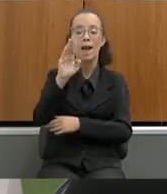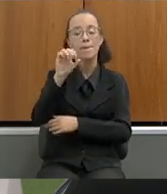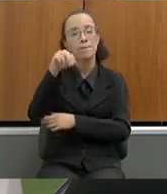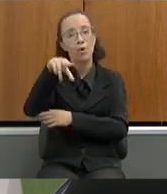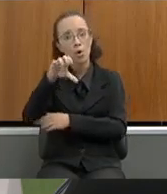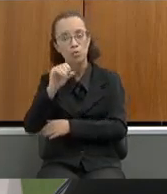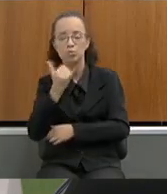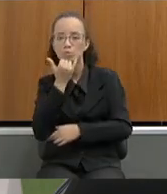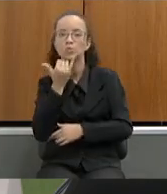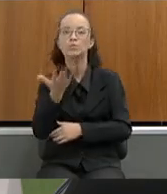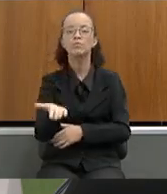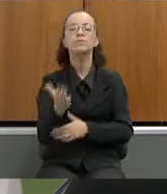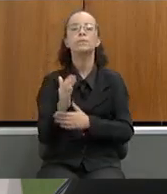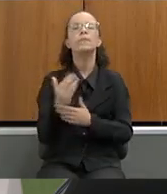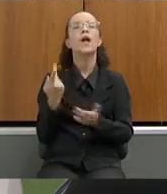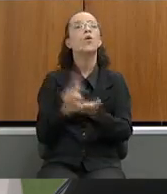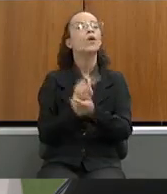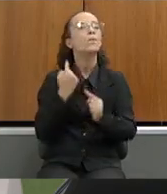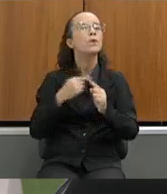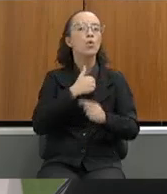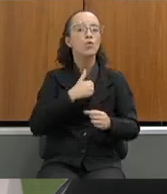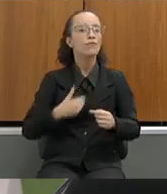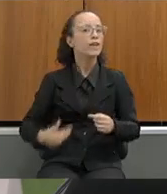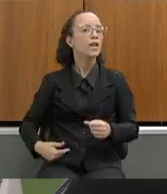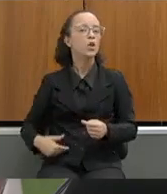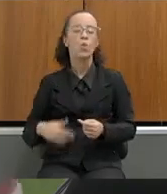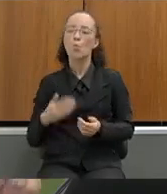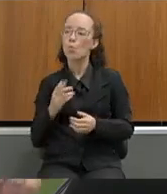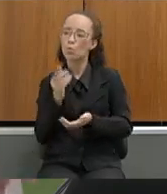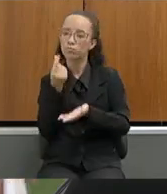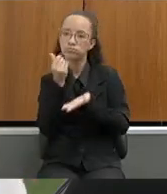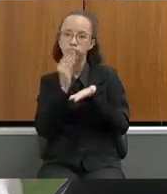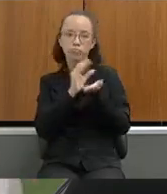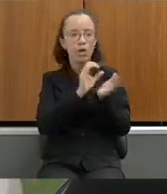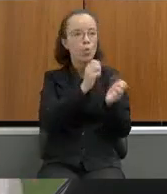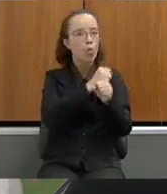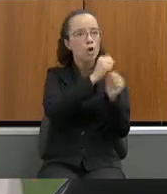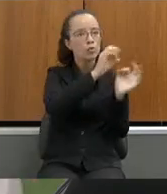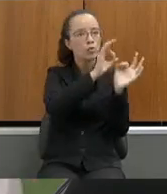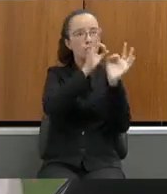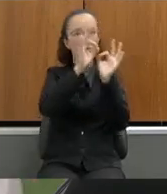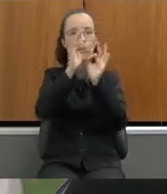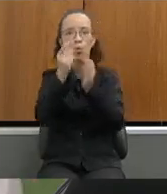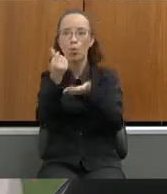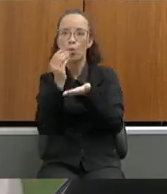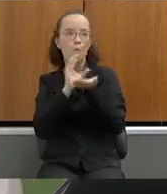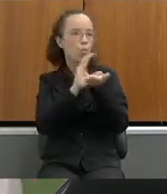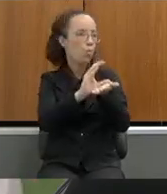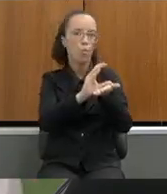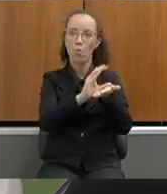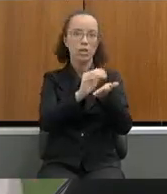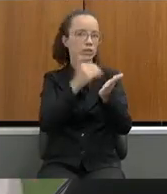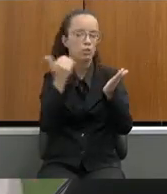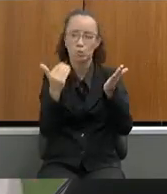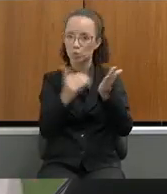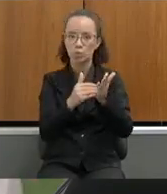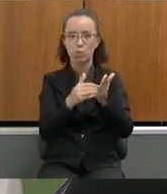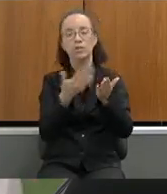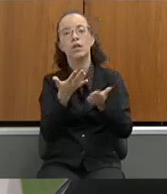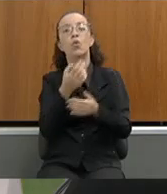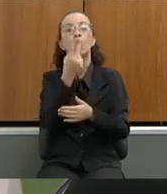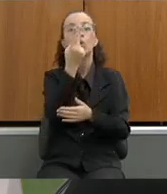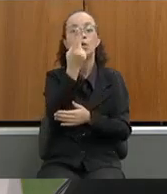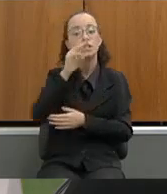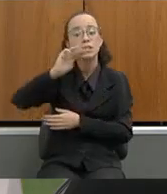acontece quando o governo não investe ao longo do ano os recursos que ele recebe nós temos mais de